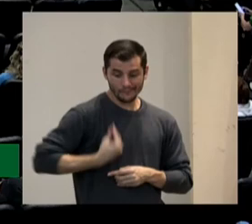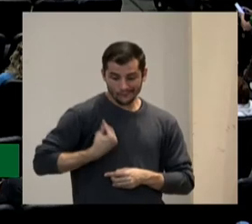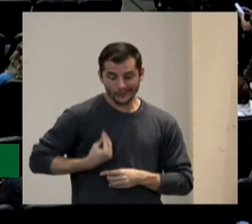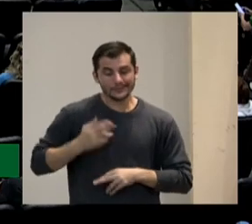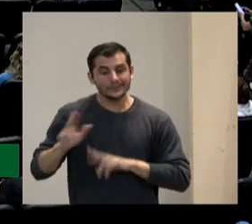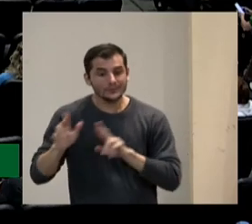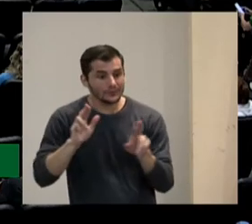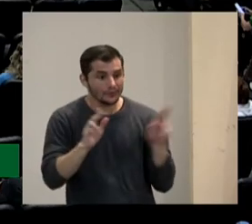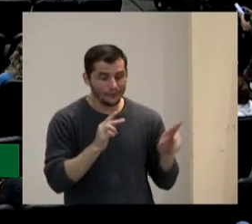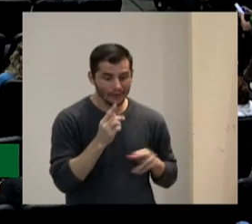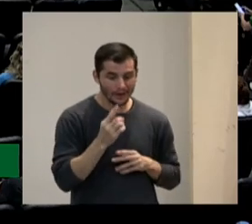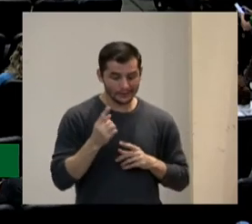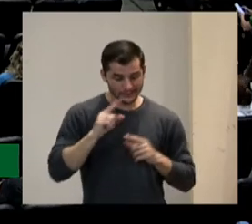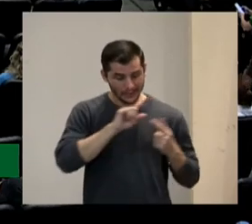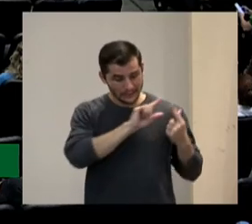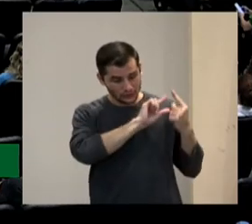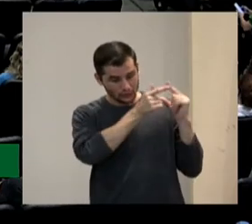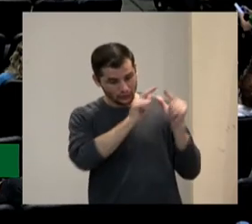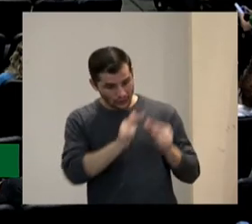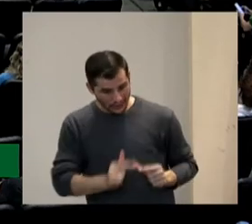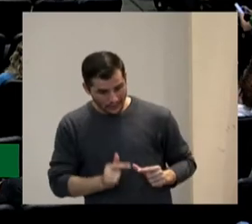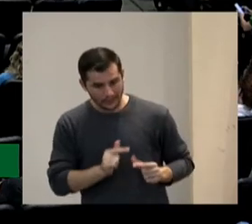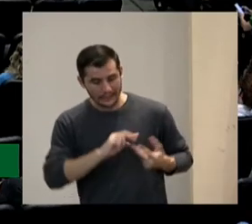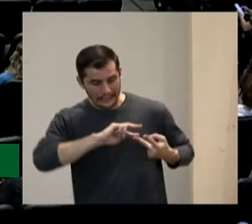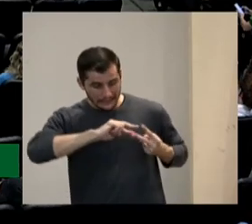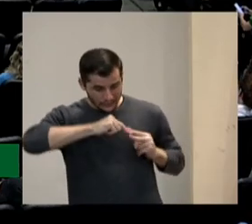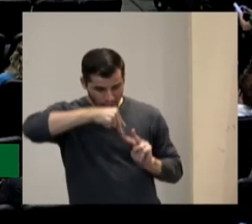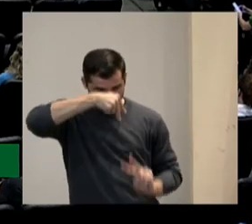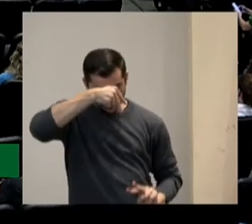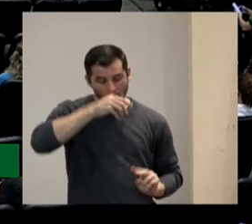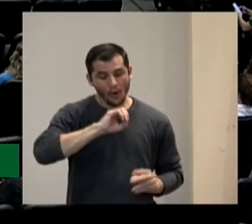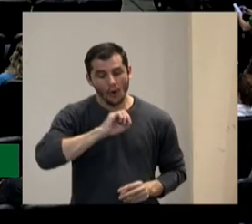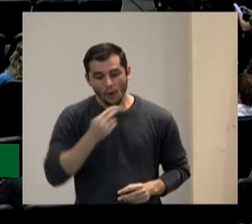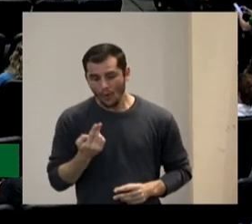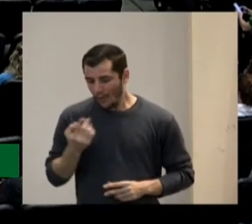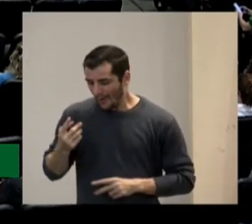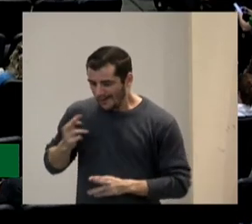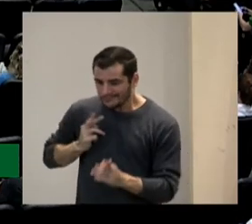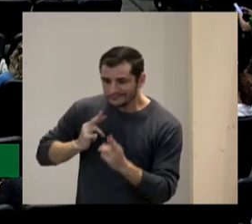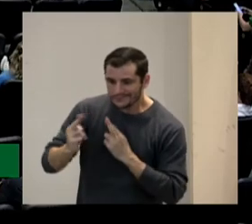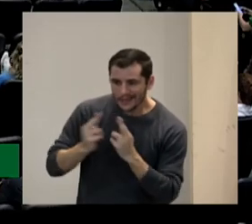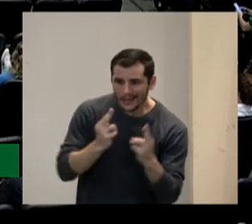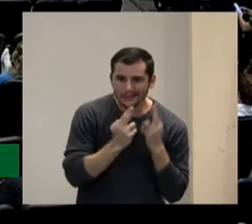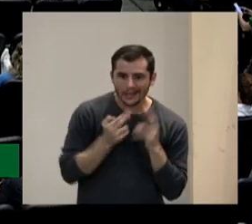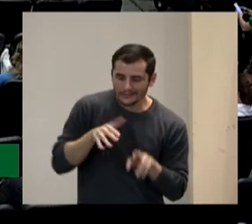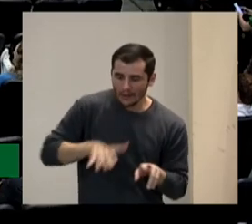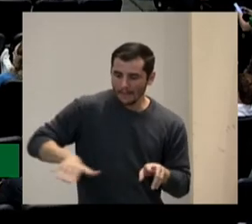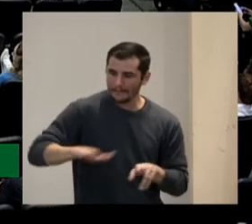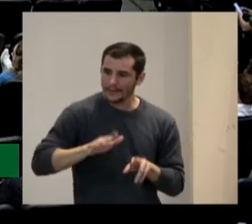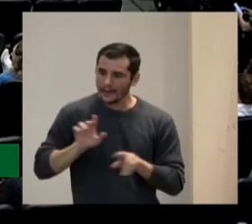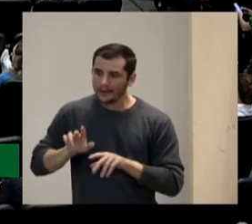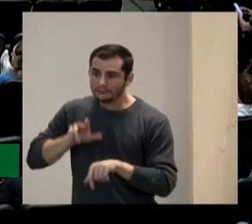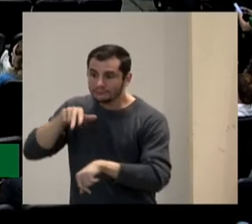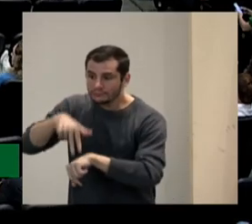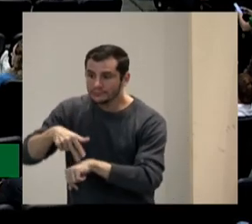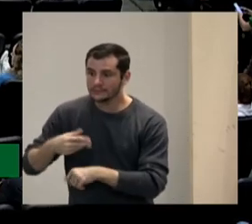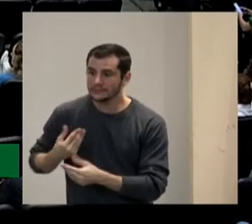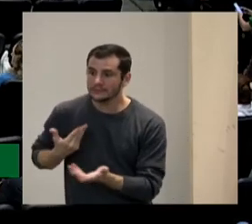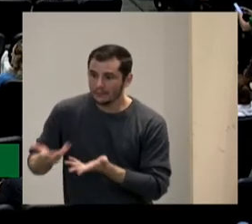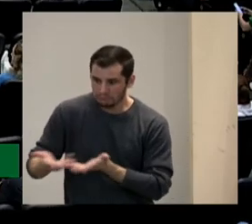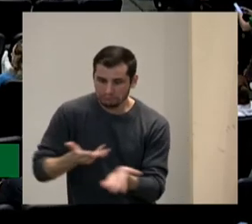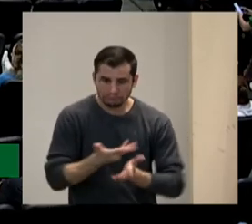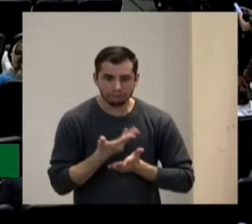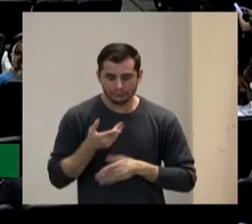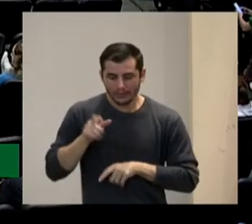desse fator genérico ou por conta da nossa relação com o ambiente nossa relação com outras